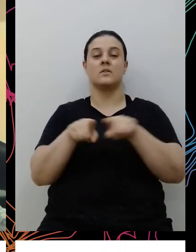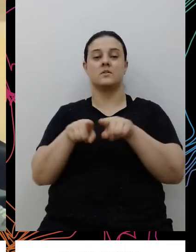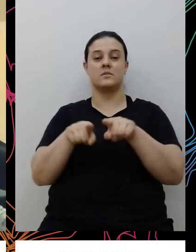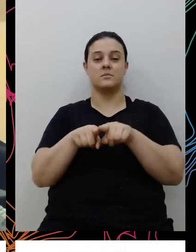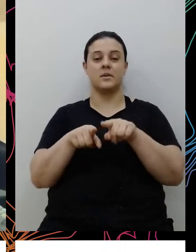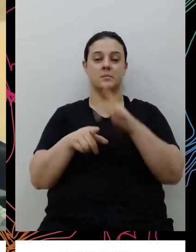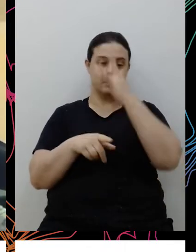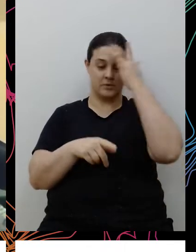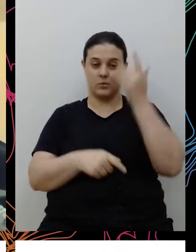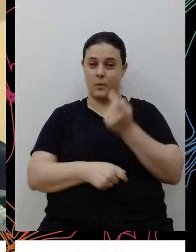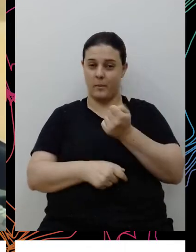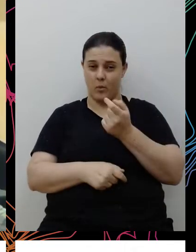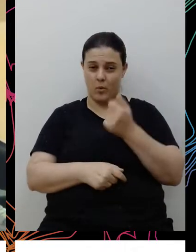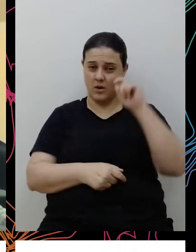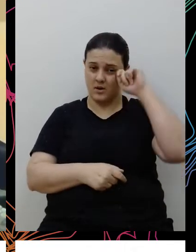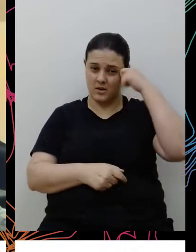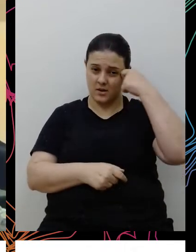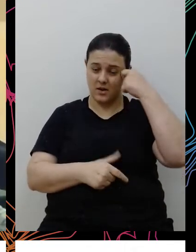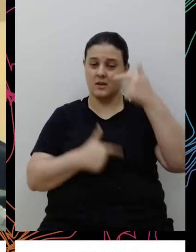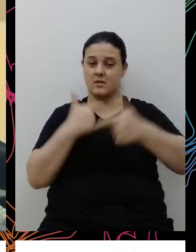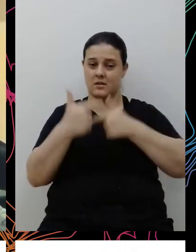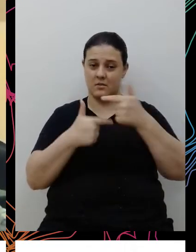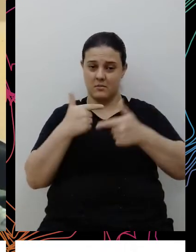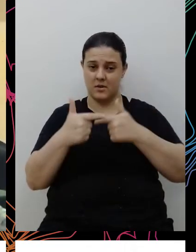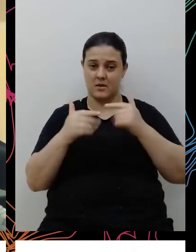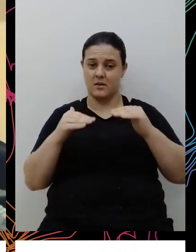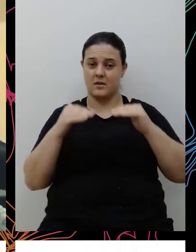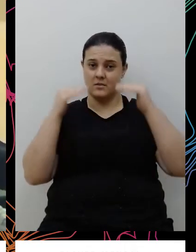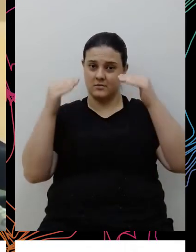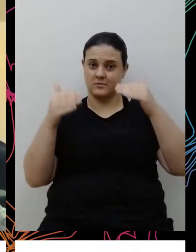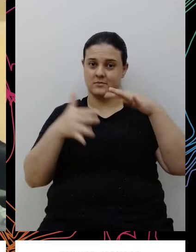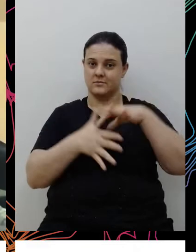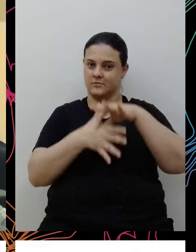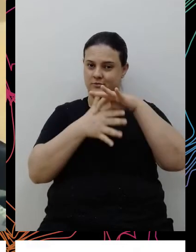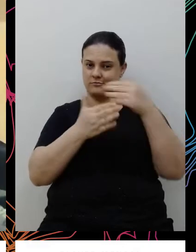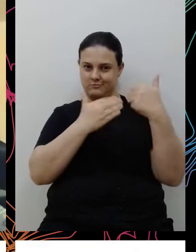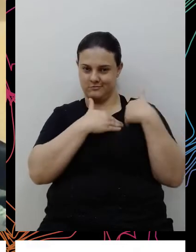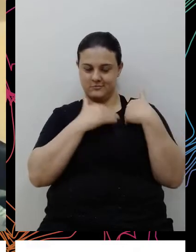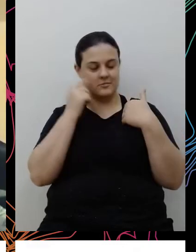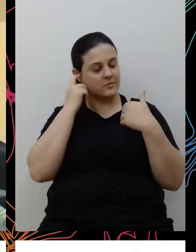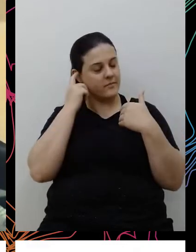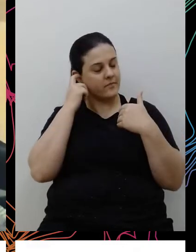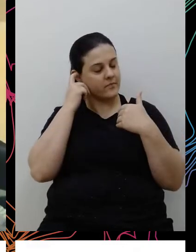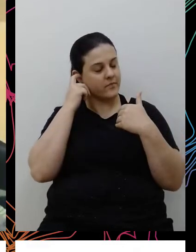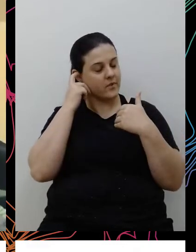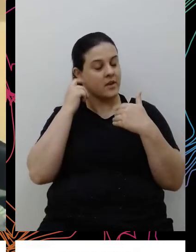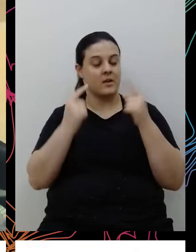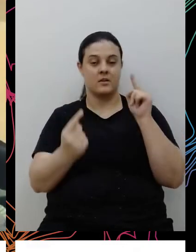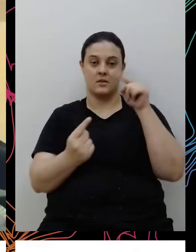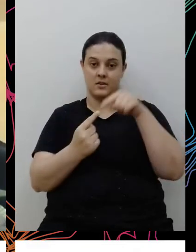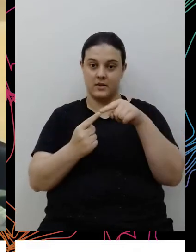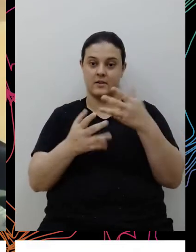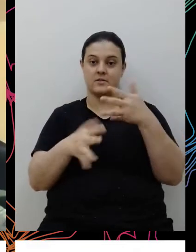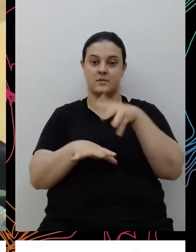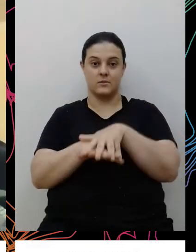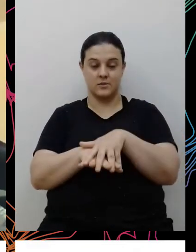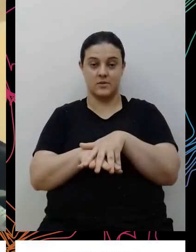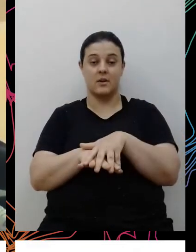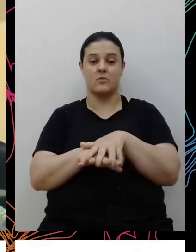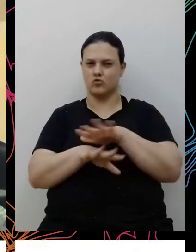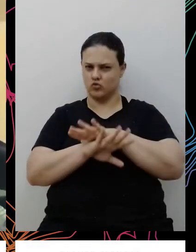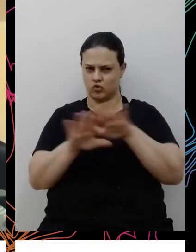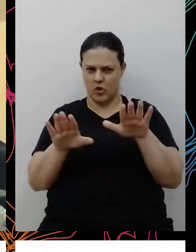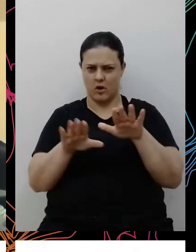pessoas, né, negras que participarem cargos de liderança, né? Você falou bem, a questão de colocar metas de inclusão não significa só